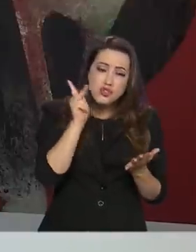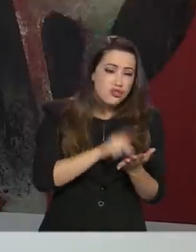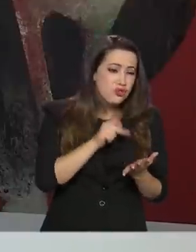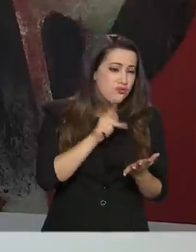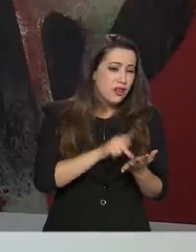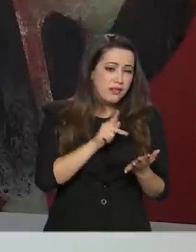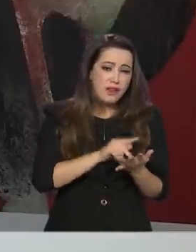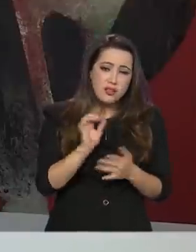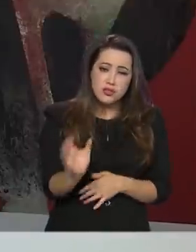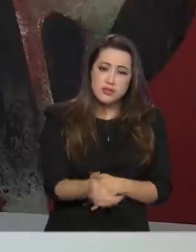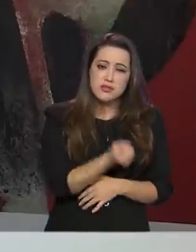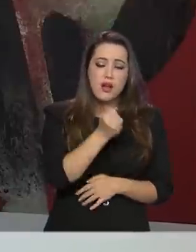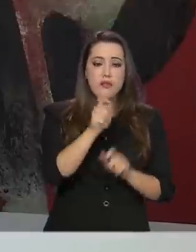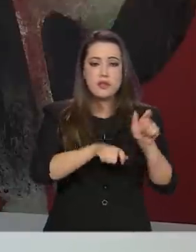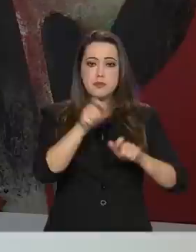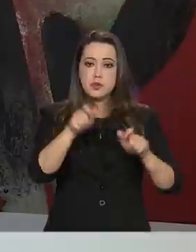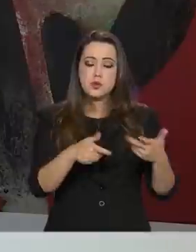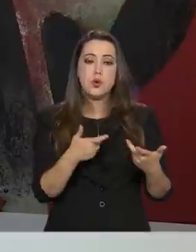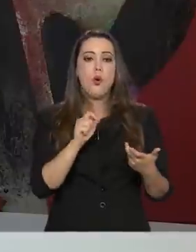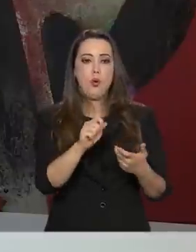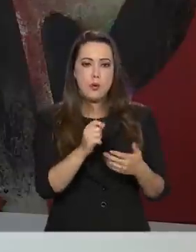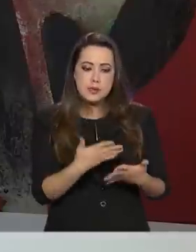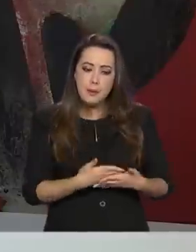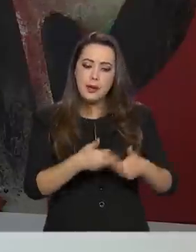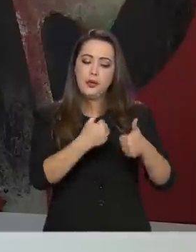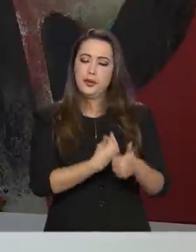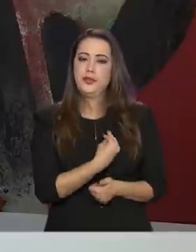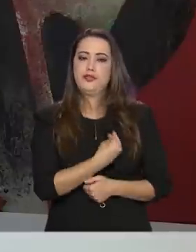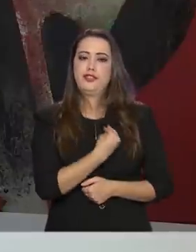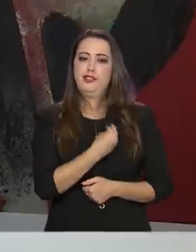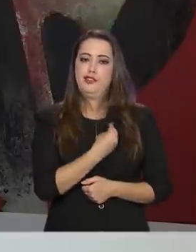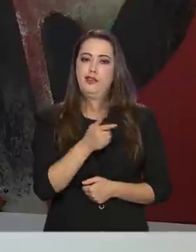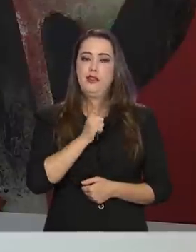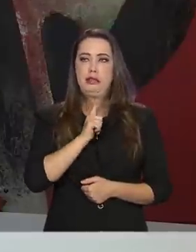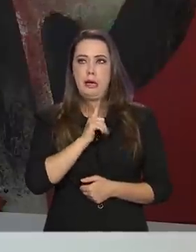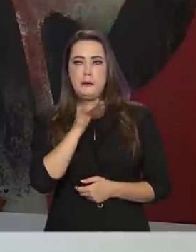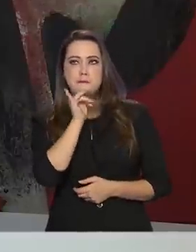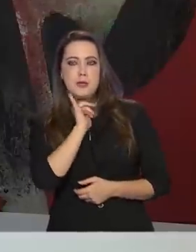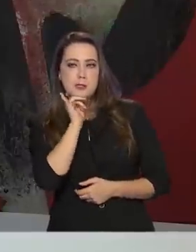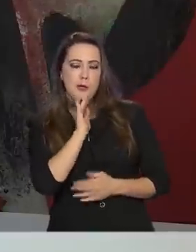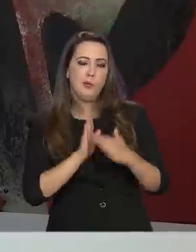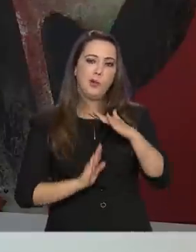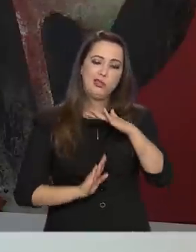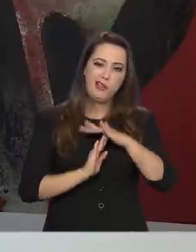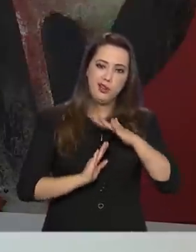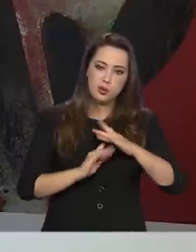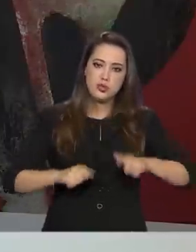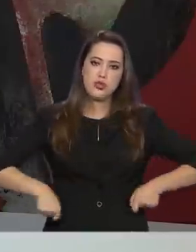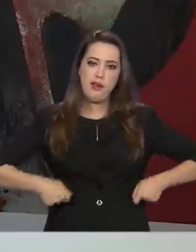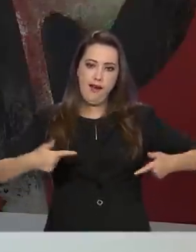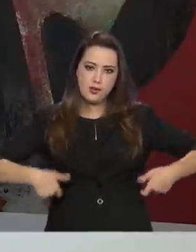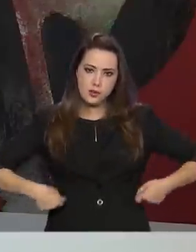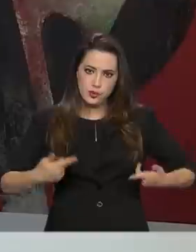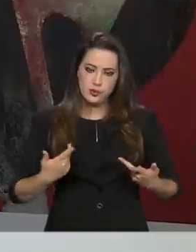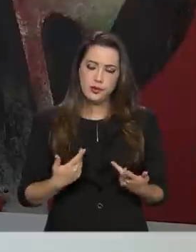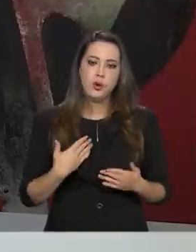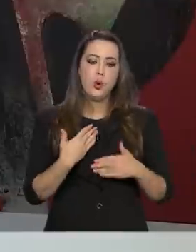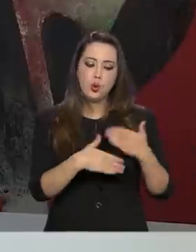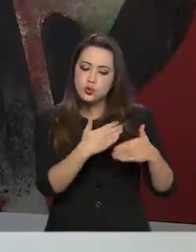distribuição de renda, é o equilíbrio fiscal. Então, nós temos lá o teto de gastos, nós vamos manter isso. E,